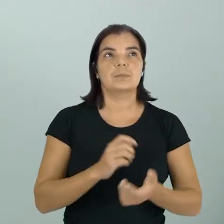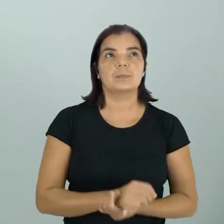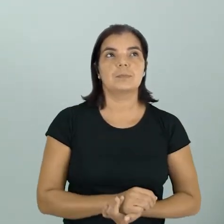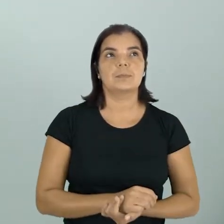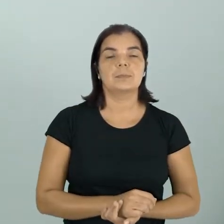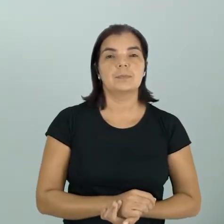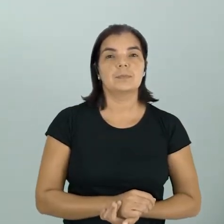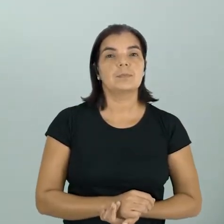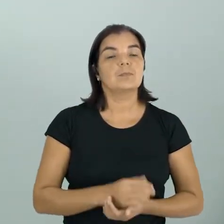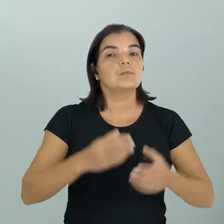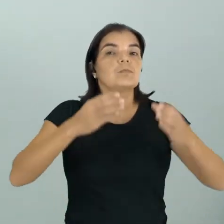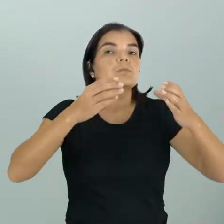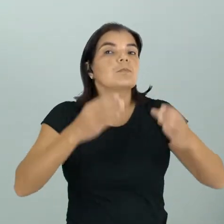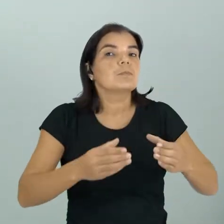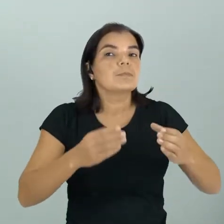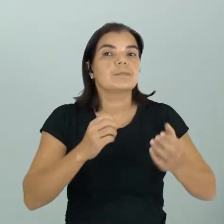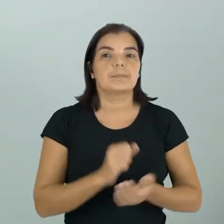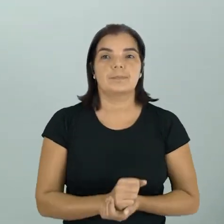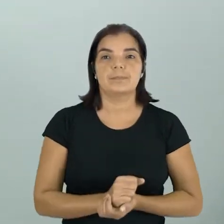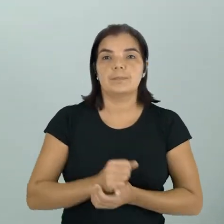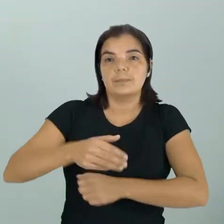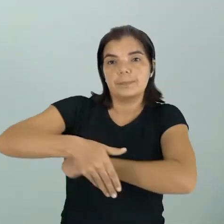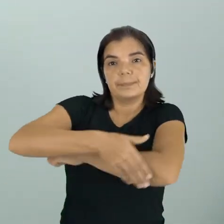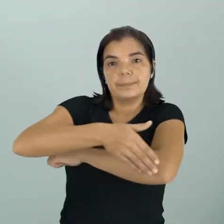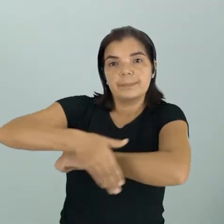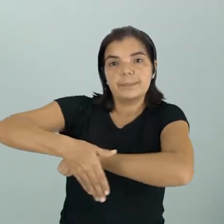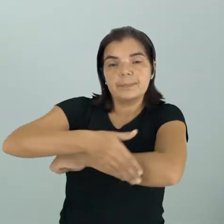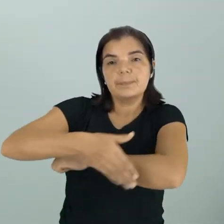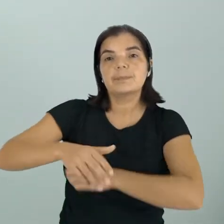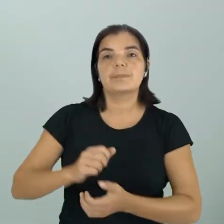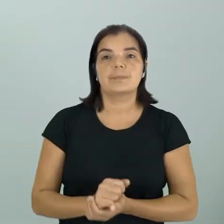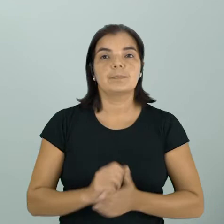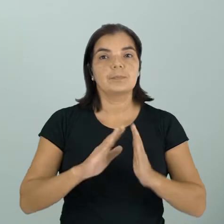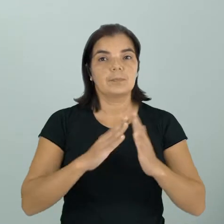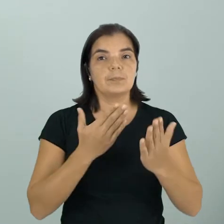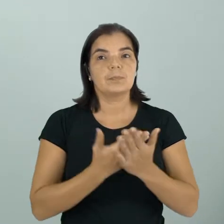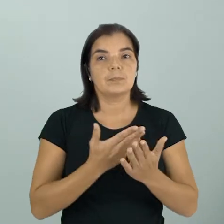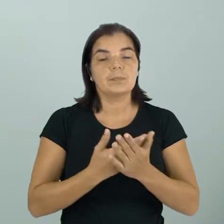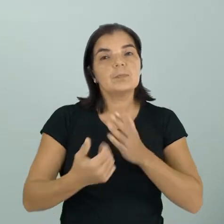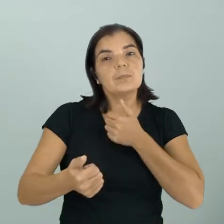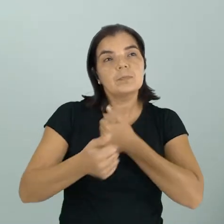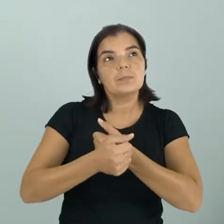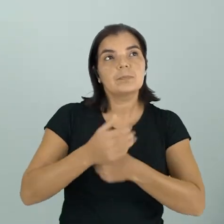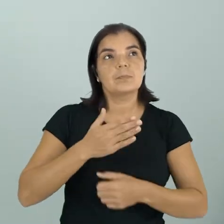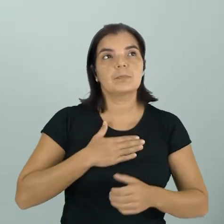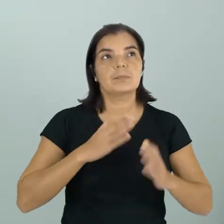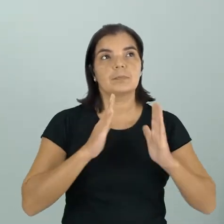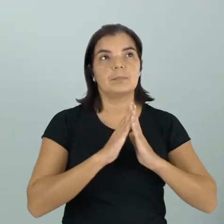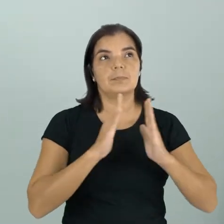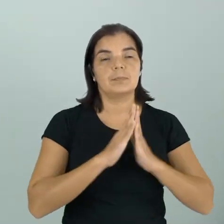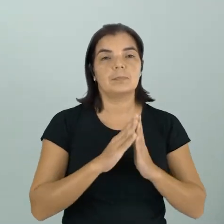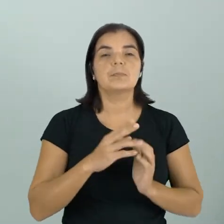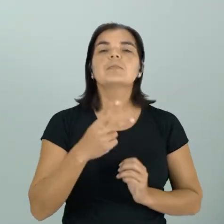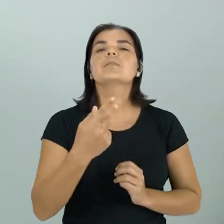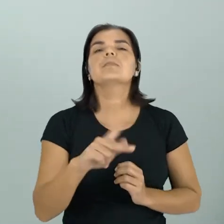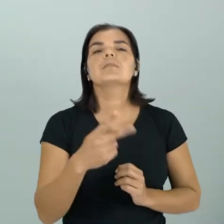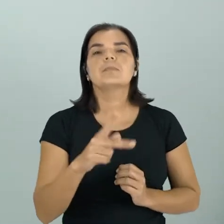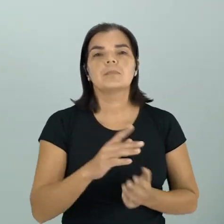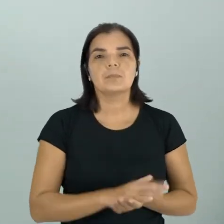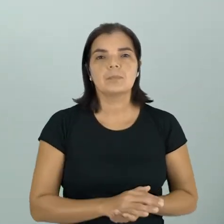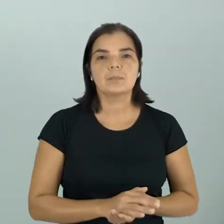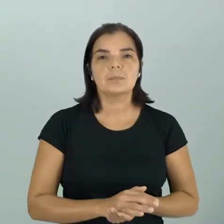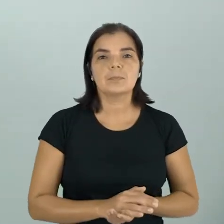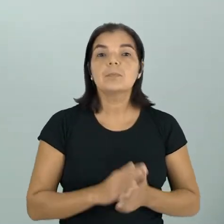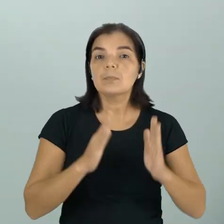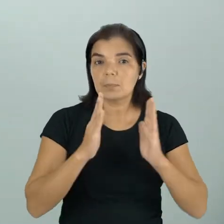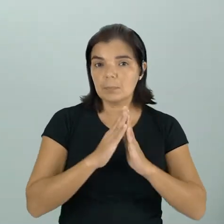Está localizada em um bairro, em uma rua. A escola onde eu trabalho é perto da minha casa. E a sua? É